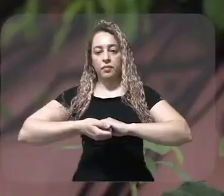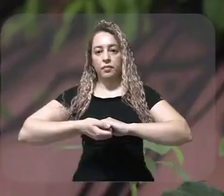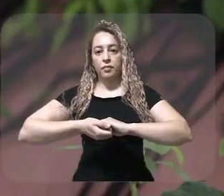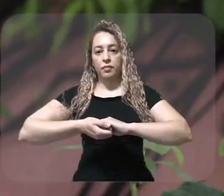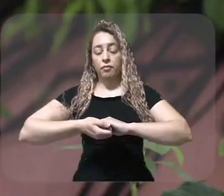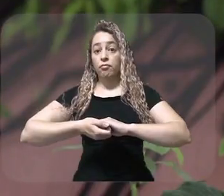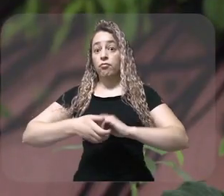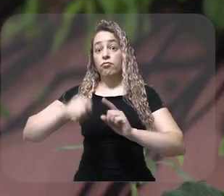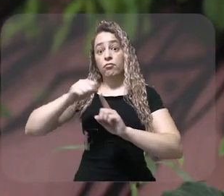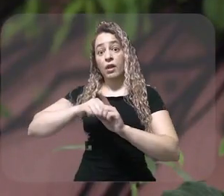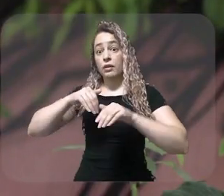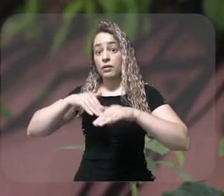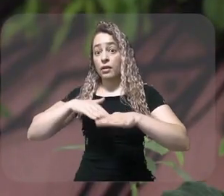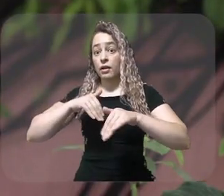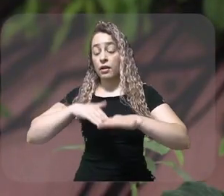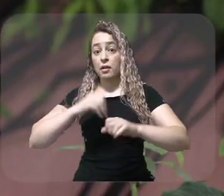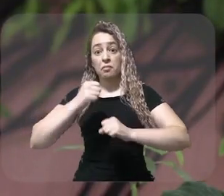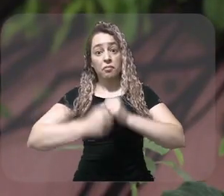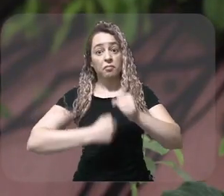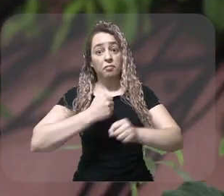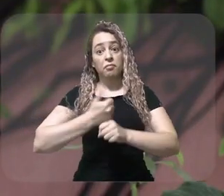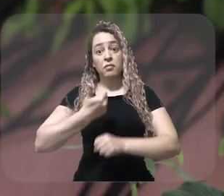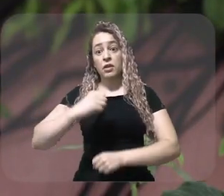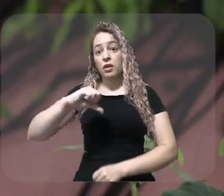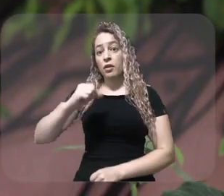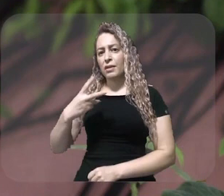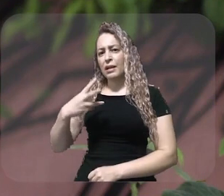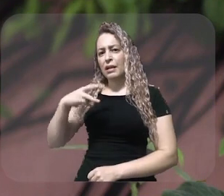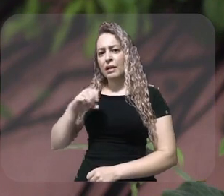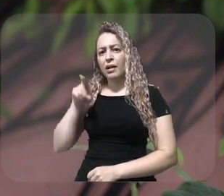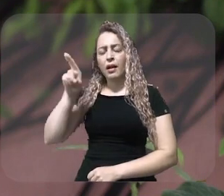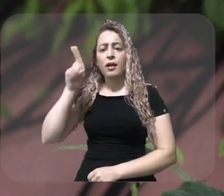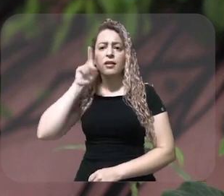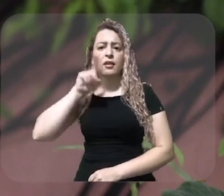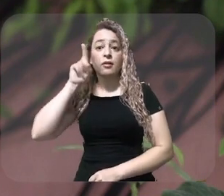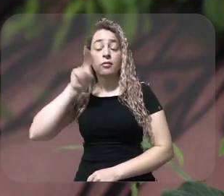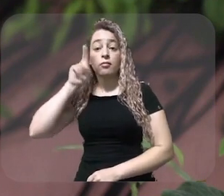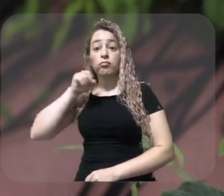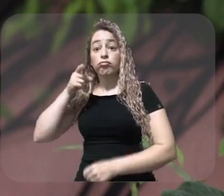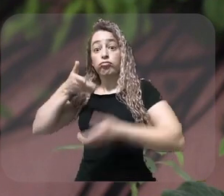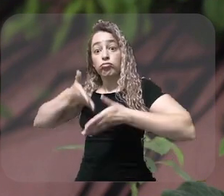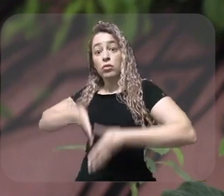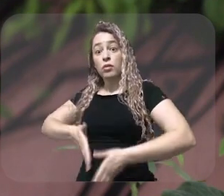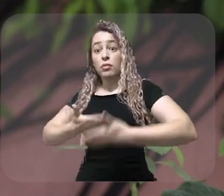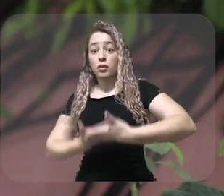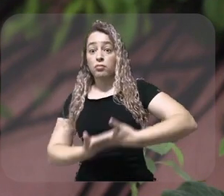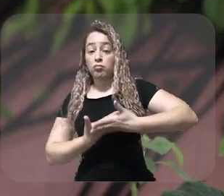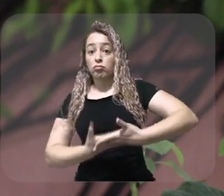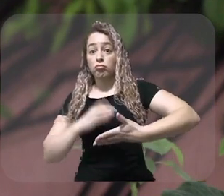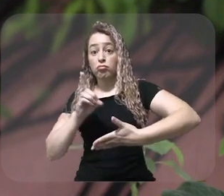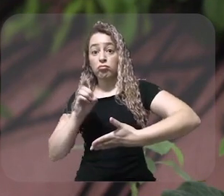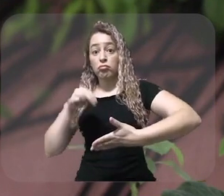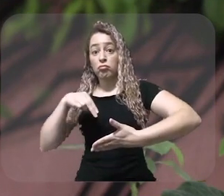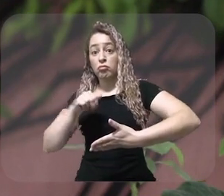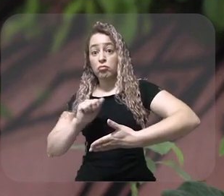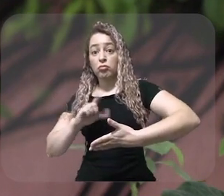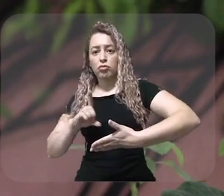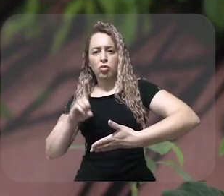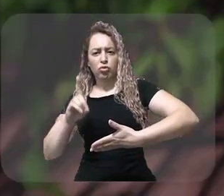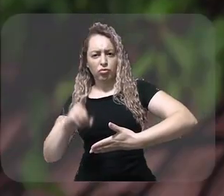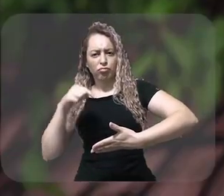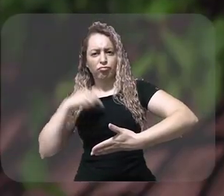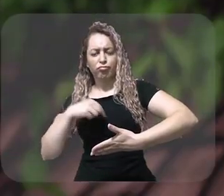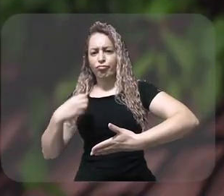Era setembro de 1930, nascia nos Estados Unidos Donald Triplett, um bebê que cresceu com um comportamento